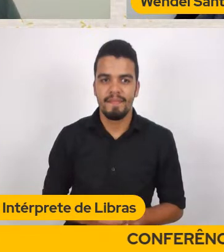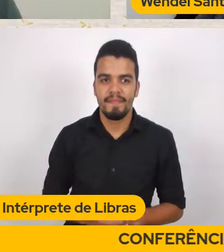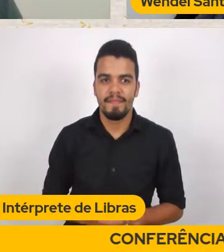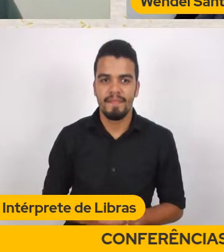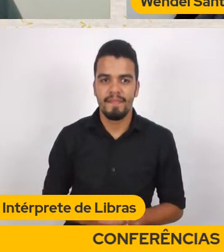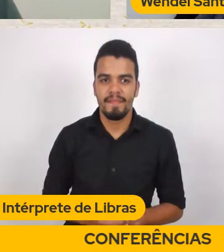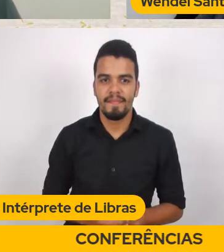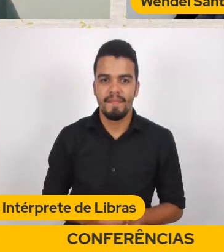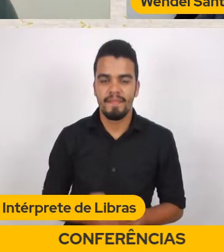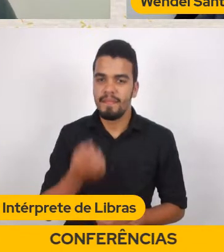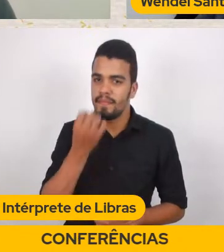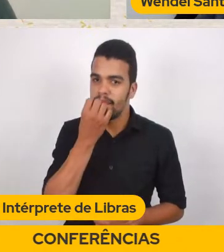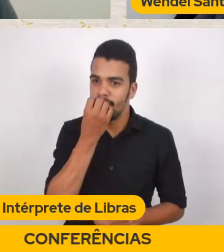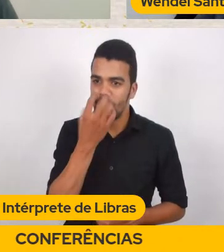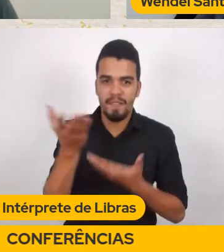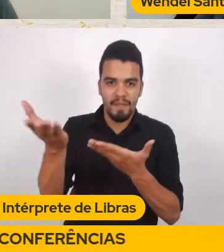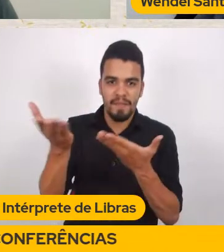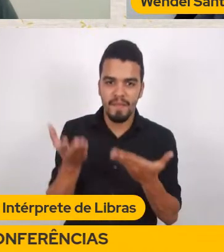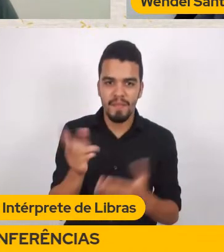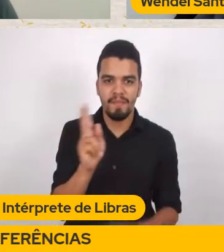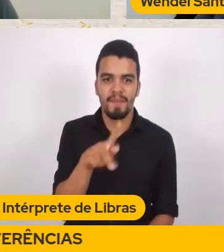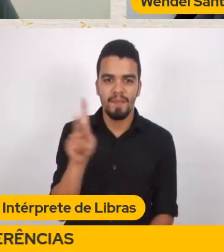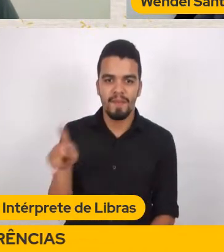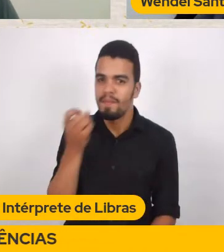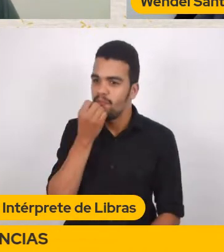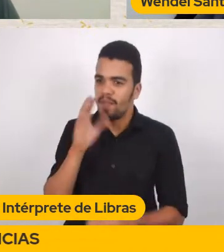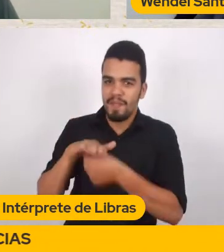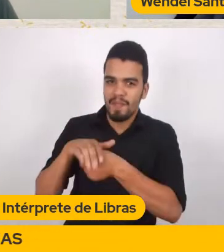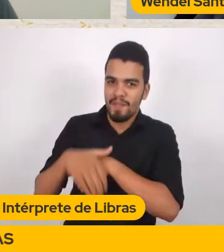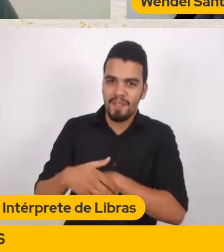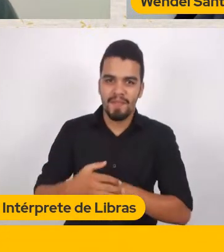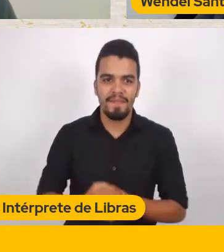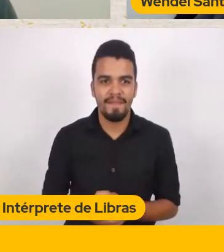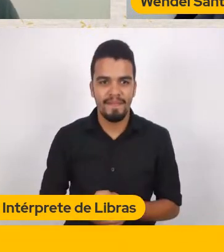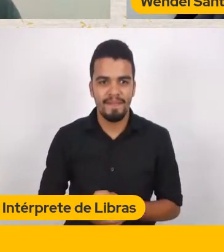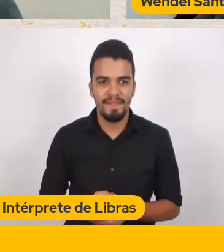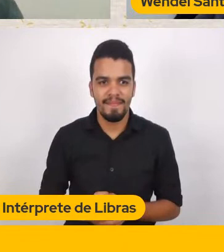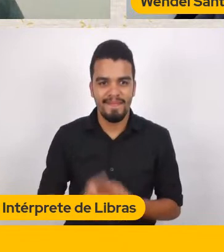Bem-vindo, professor, boa noite Obrigado, boa noite, Isaac